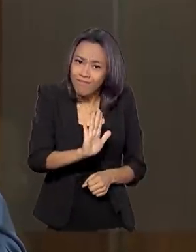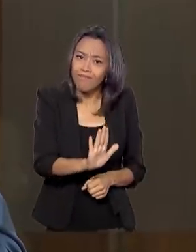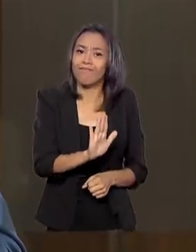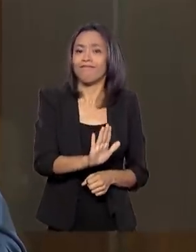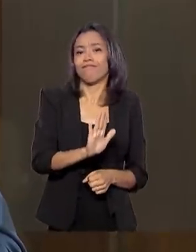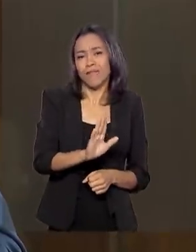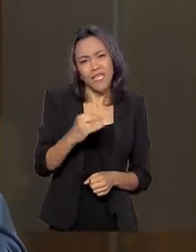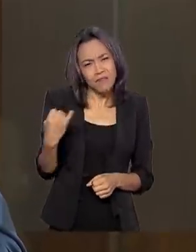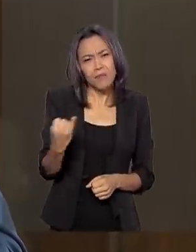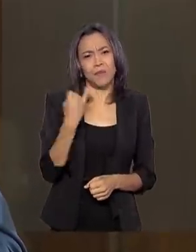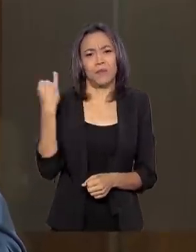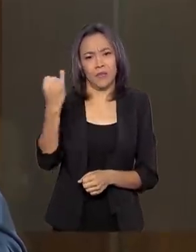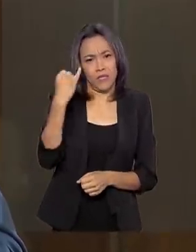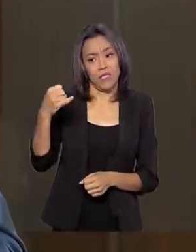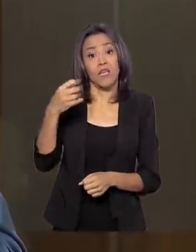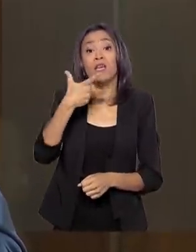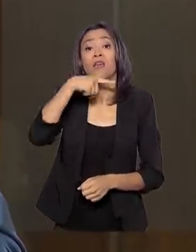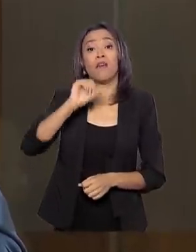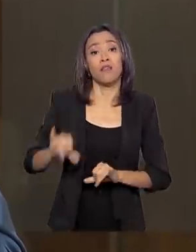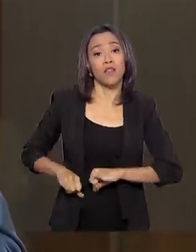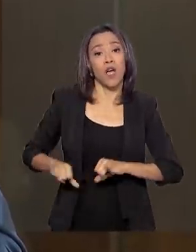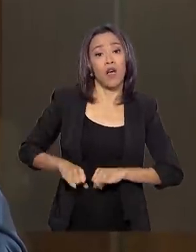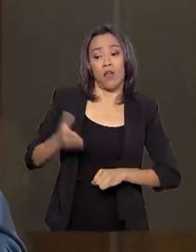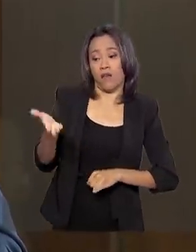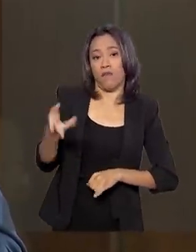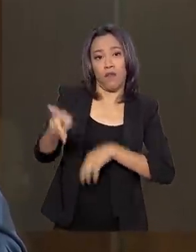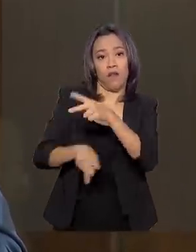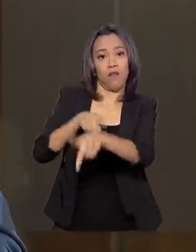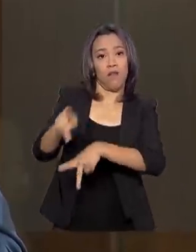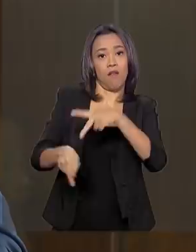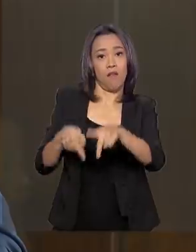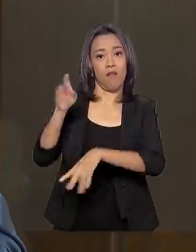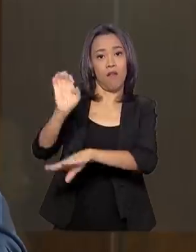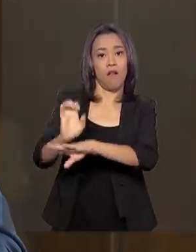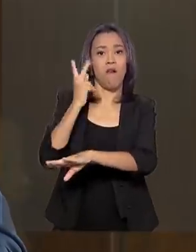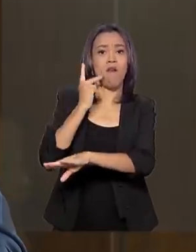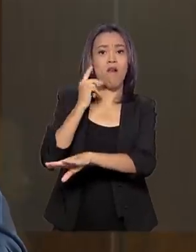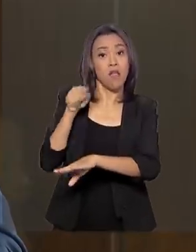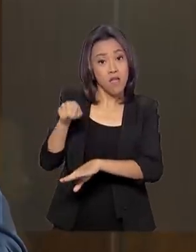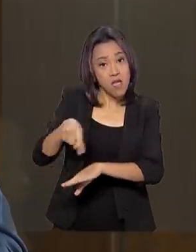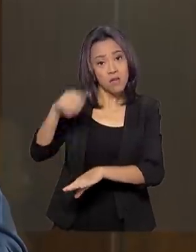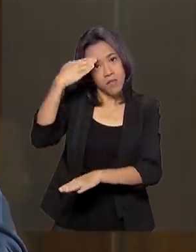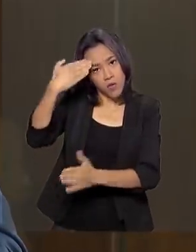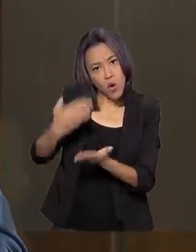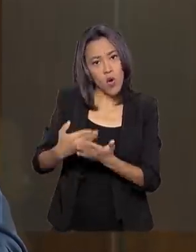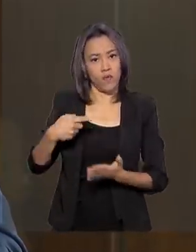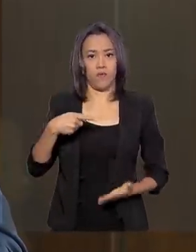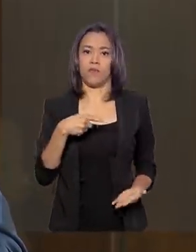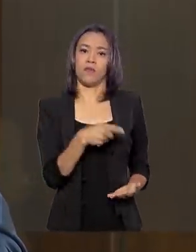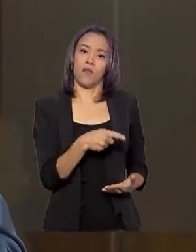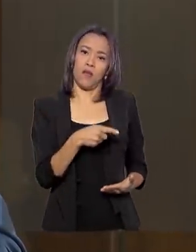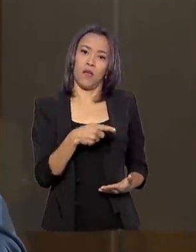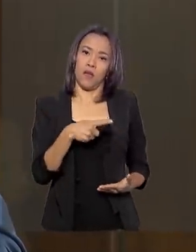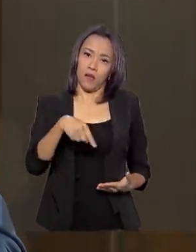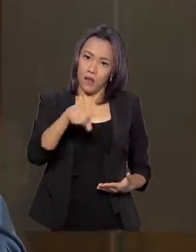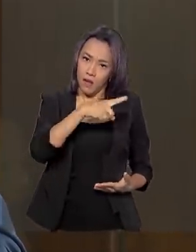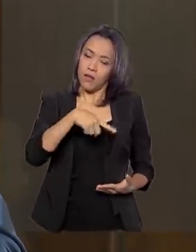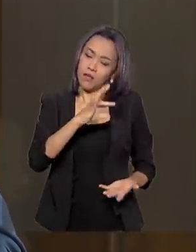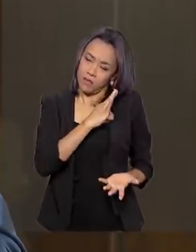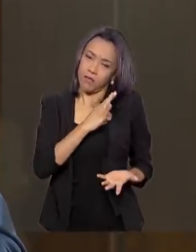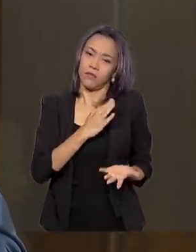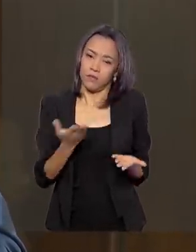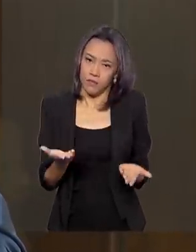A população do Ceará é quem sofre e ela precisa confiar nas suas instituições e, dentre elas, a